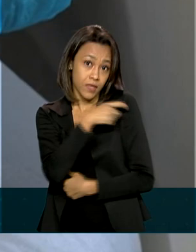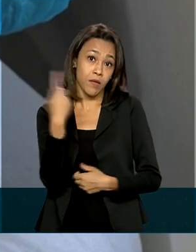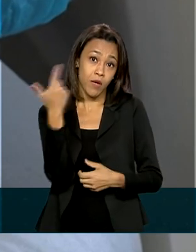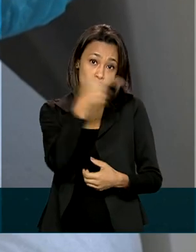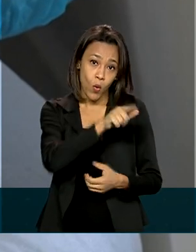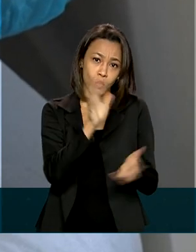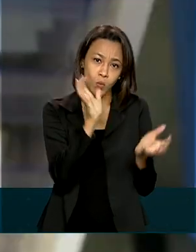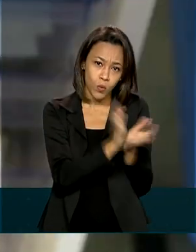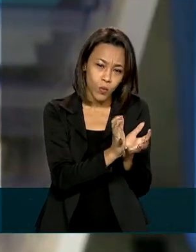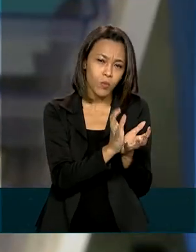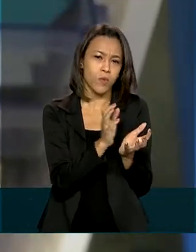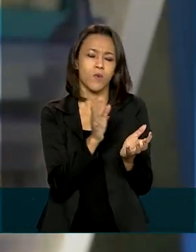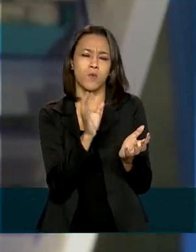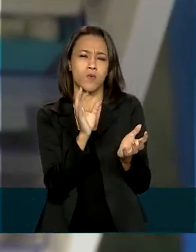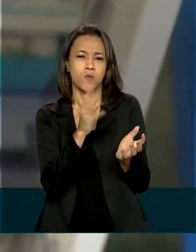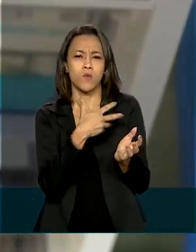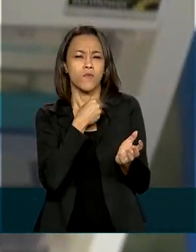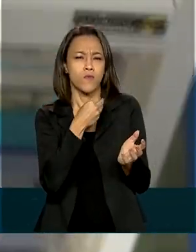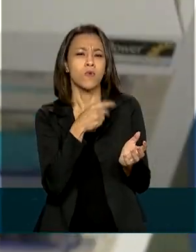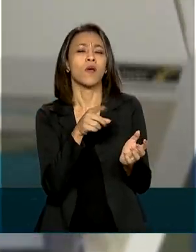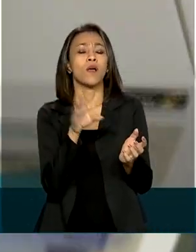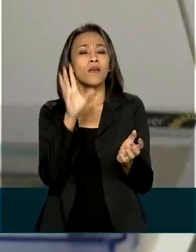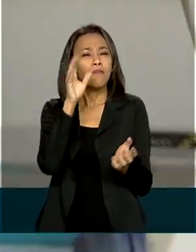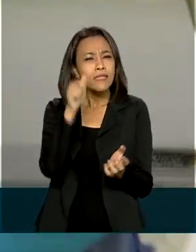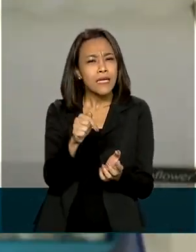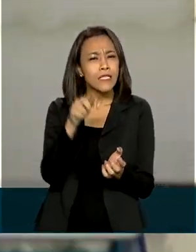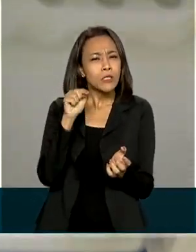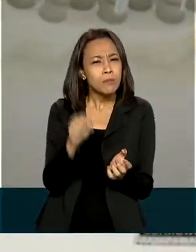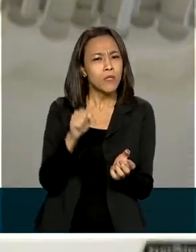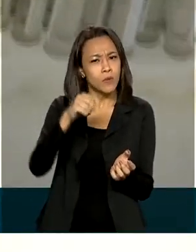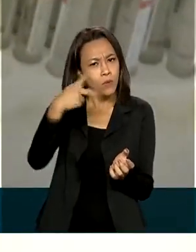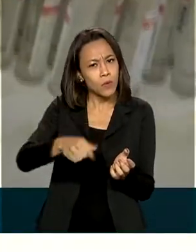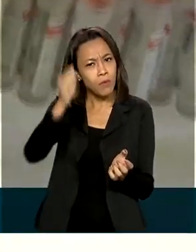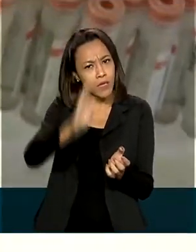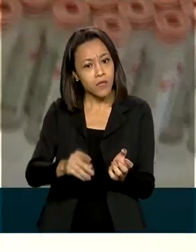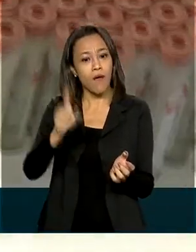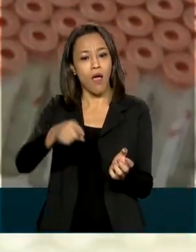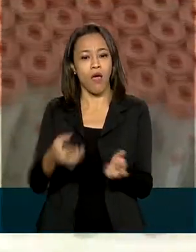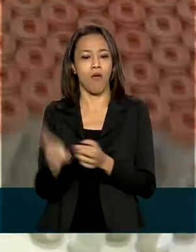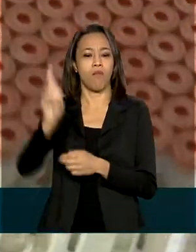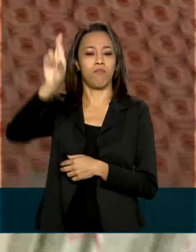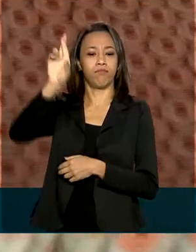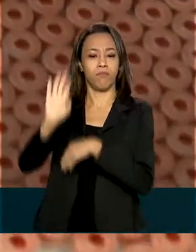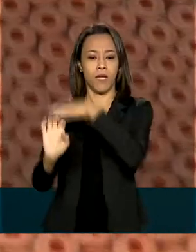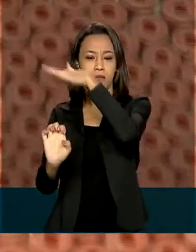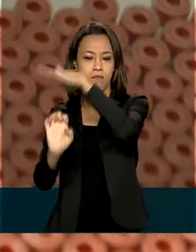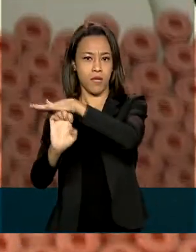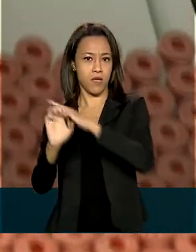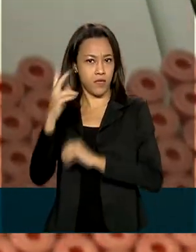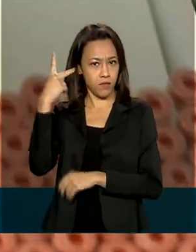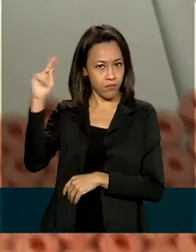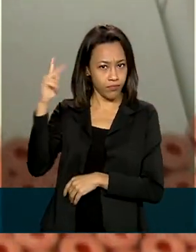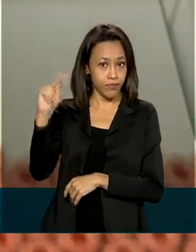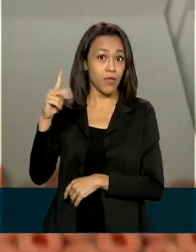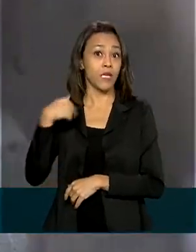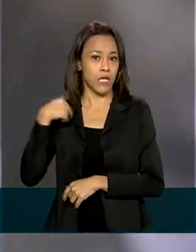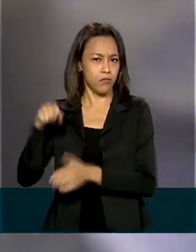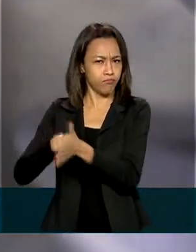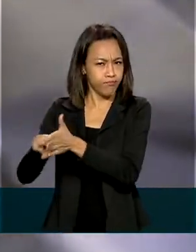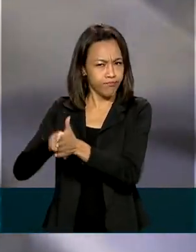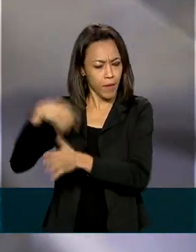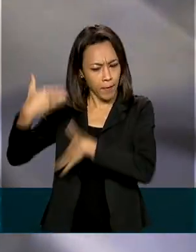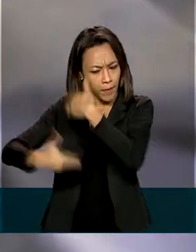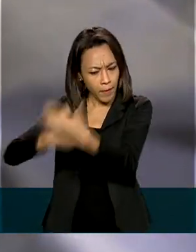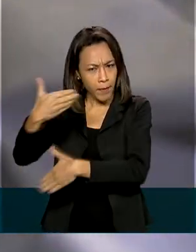60 mil voluntários, 7 mil no Brasil. O recrutamento será feito pela empresa farmacêutica Janssen, que desenvolve a